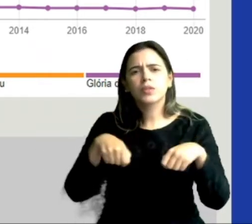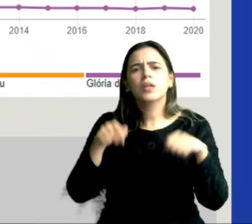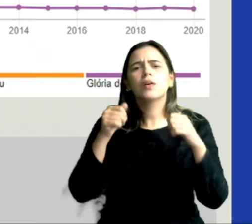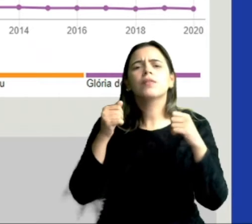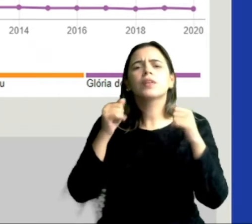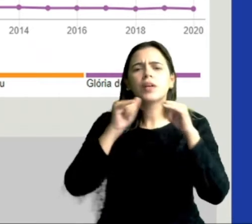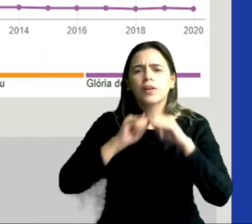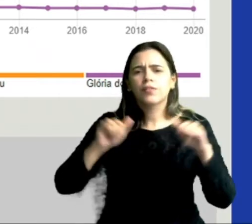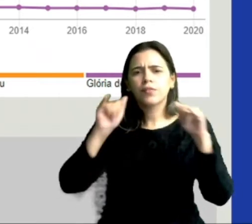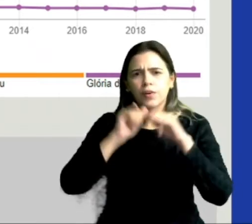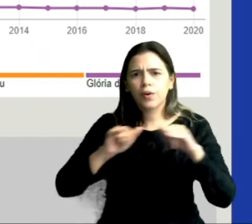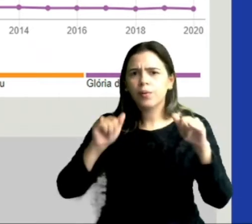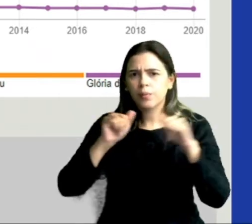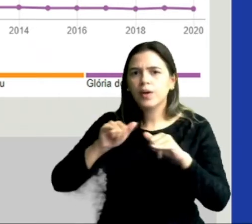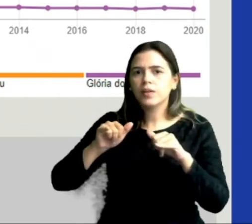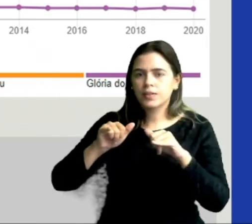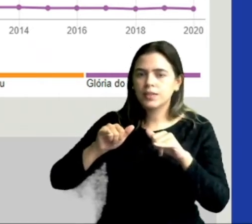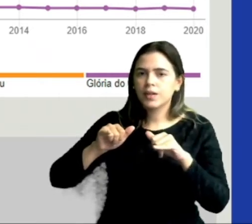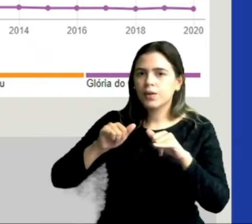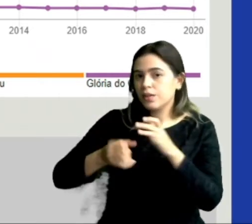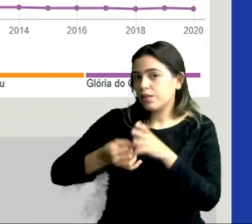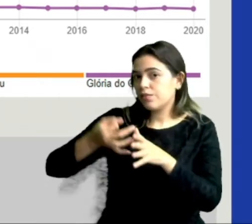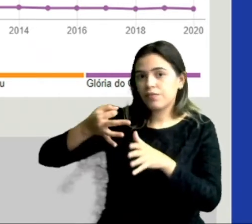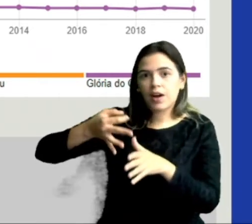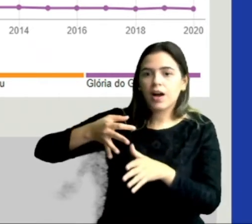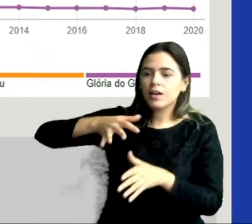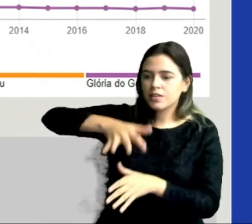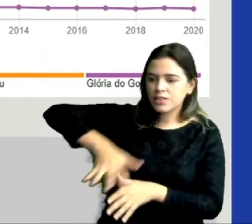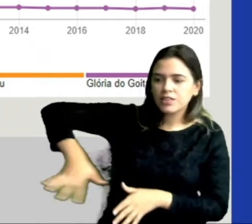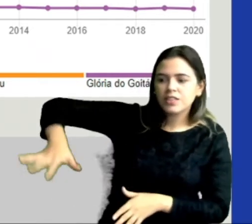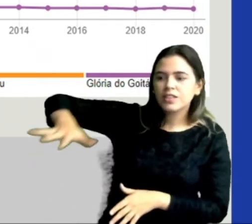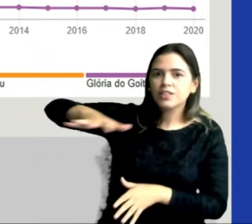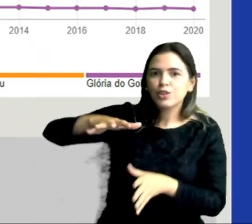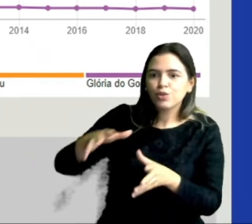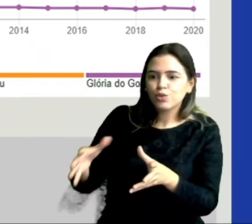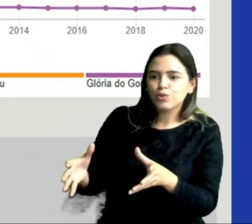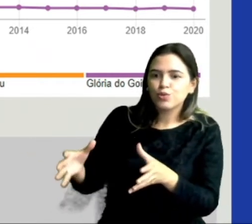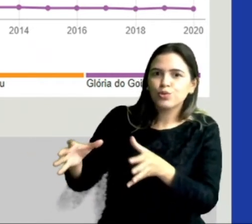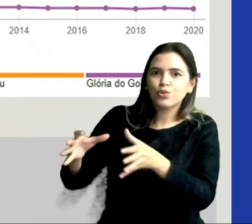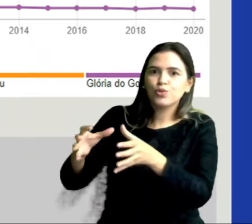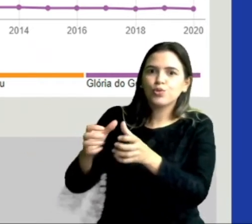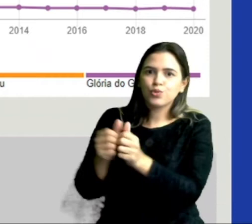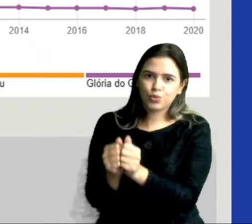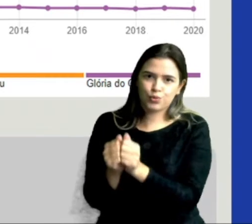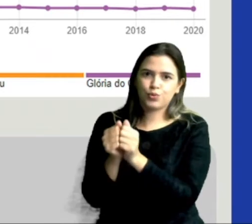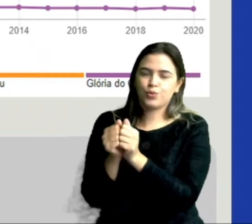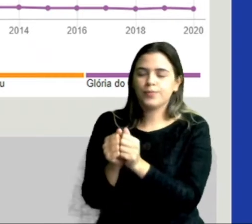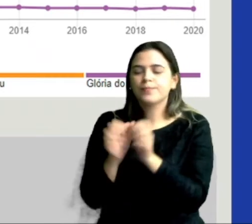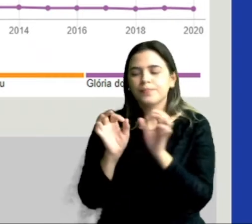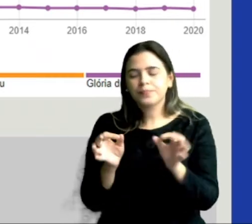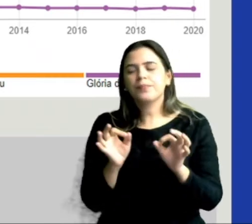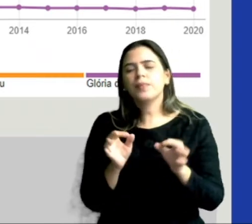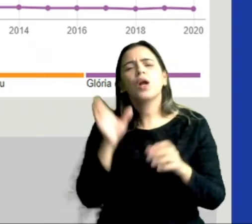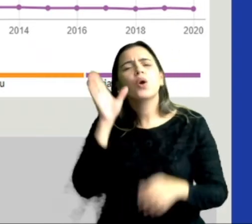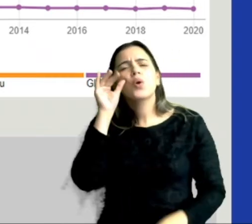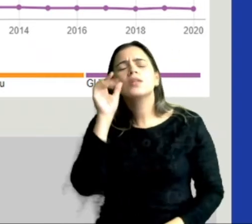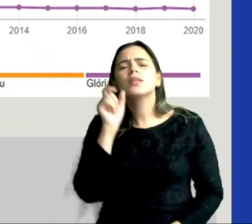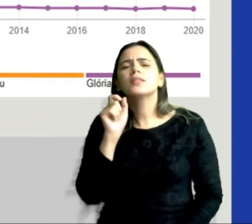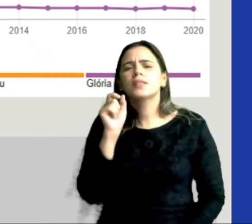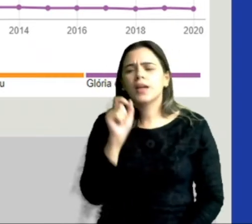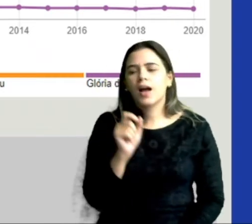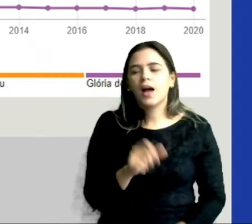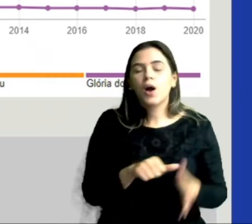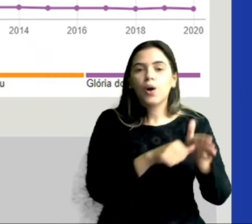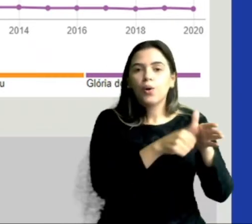de mais de uma região no mesmo gráfico, tá? Fato curioso aqui, ó. Para os dois gráficos, né? O primeiro,